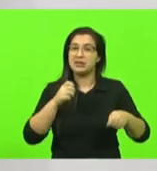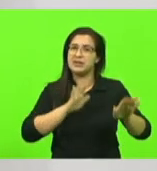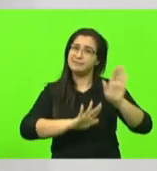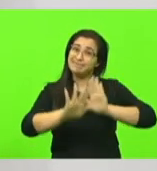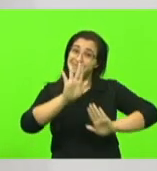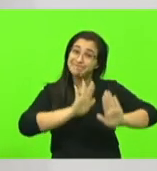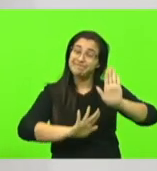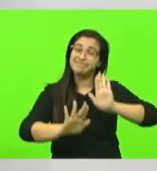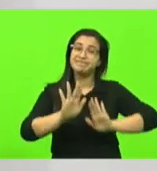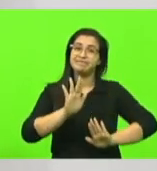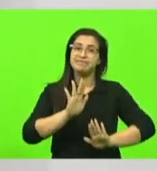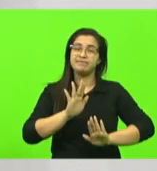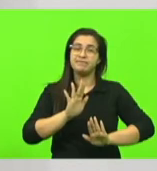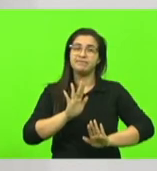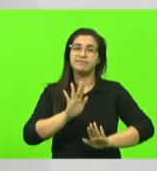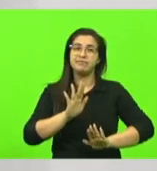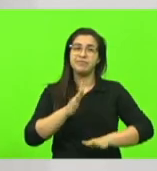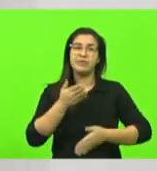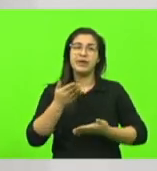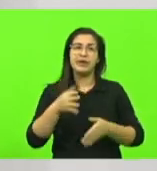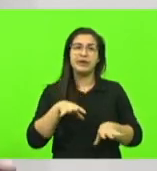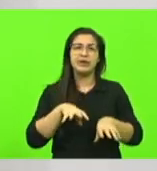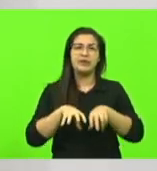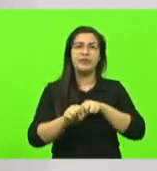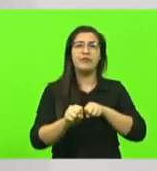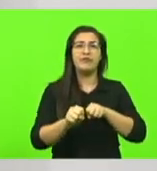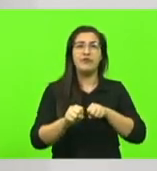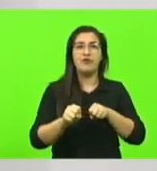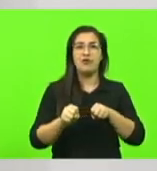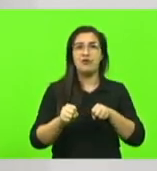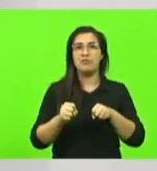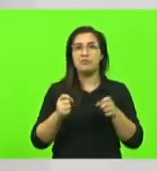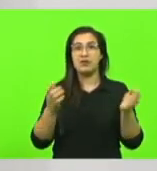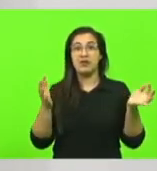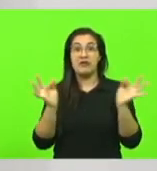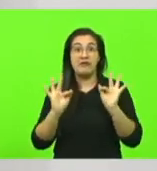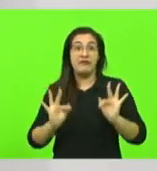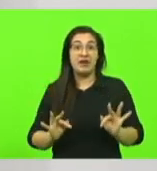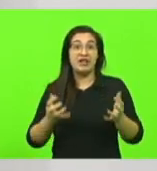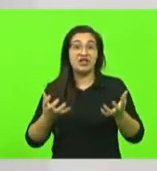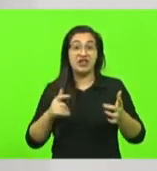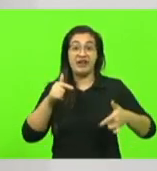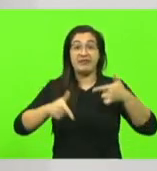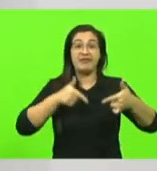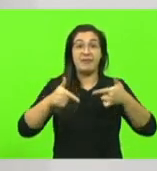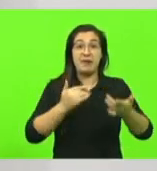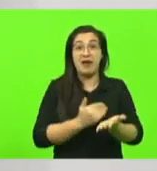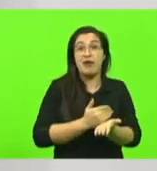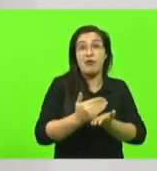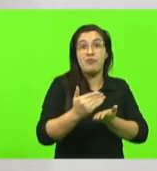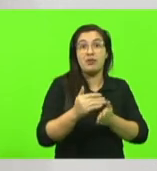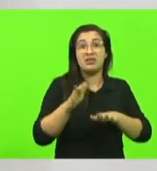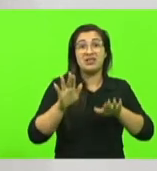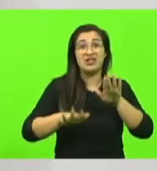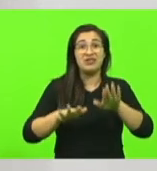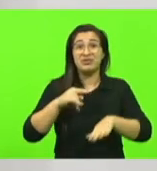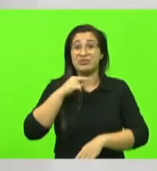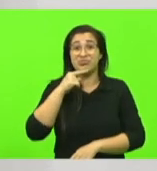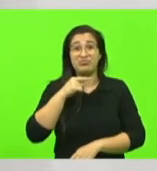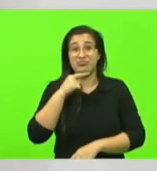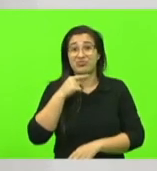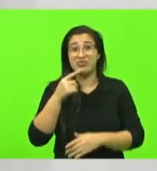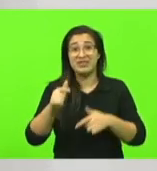quando se forma se forma empolgado também já querendo trabalhar às vezes não consegue logo